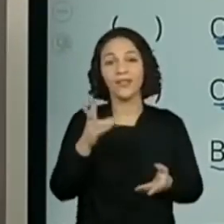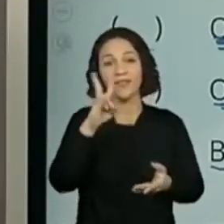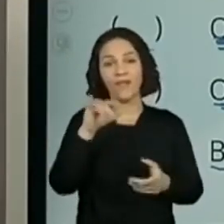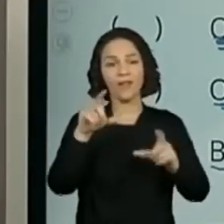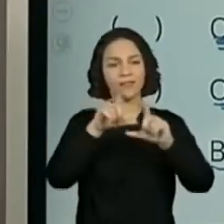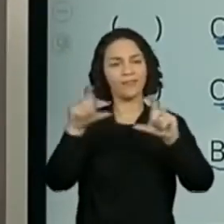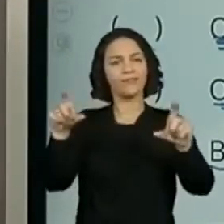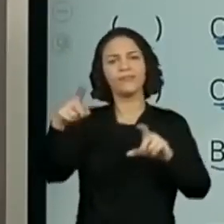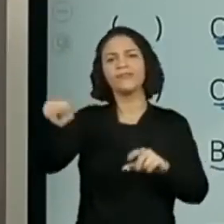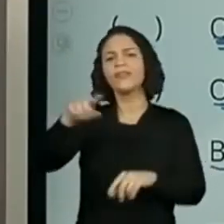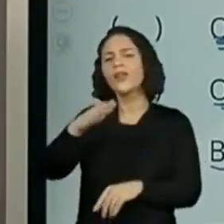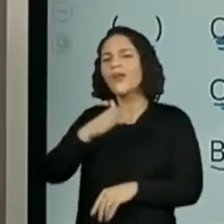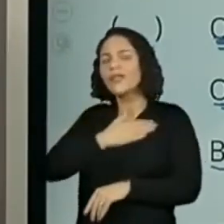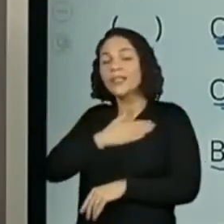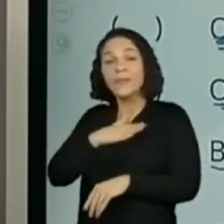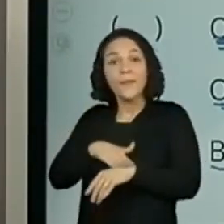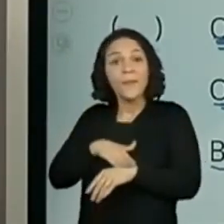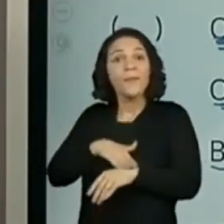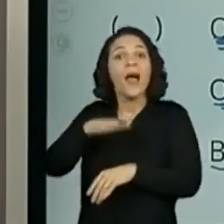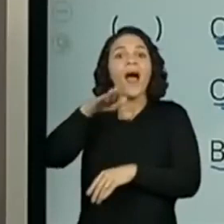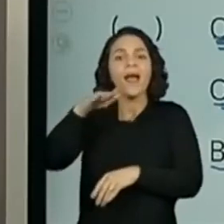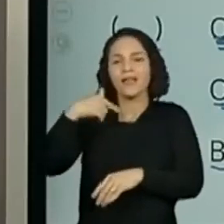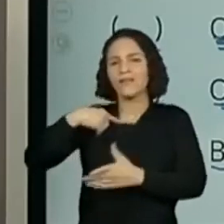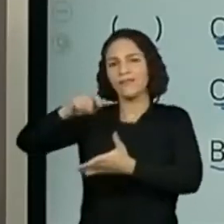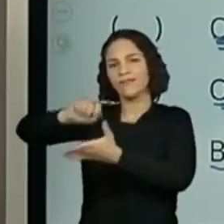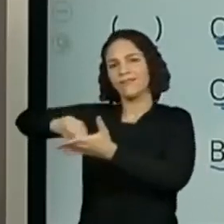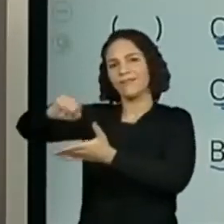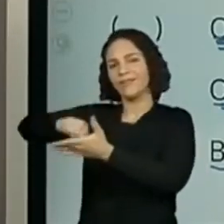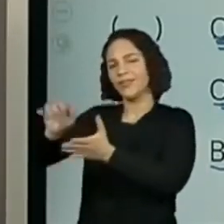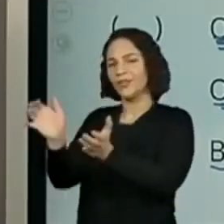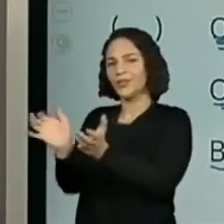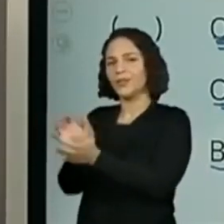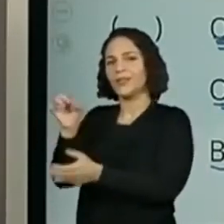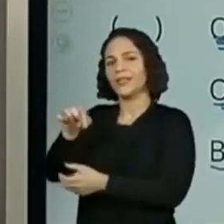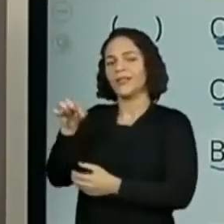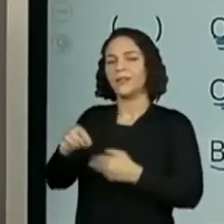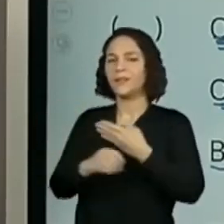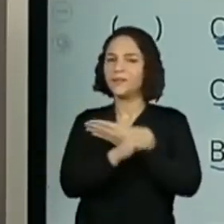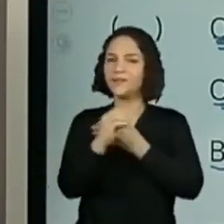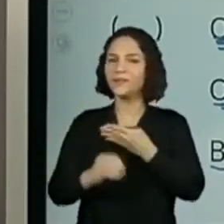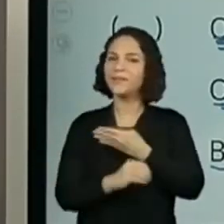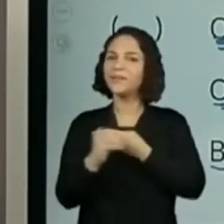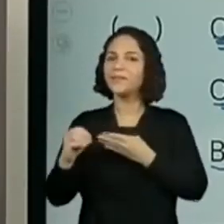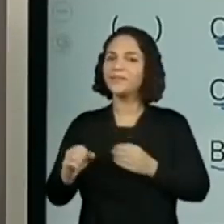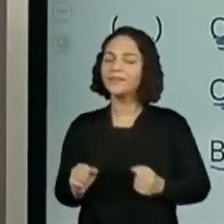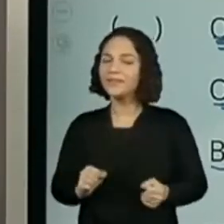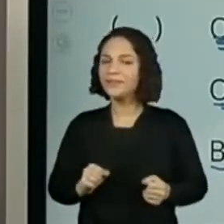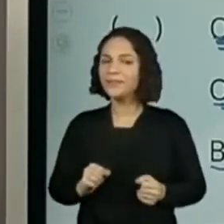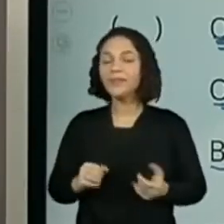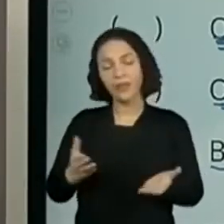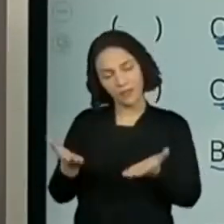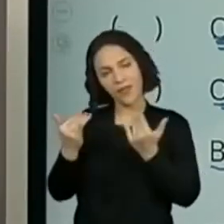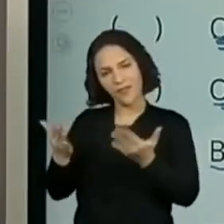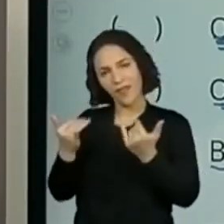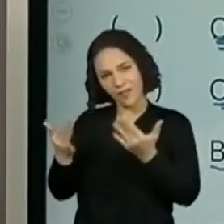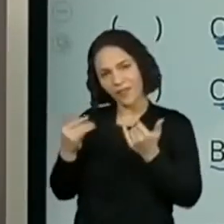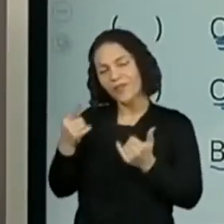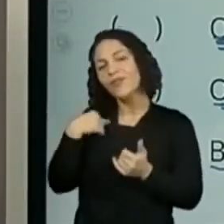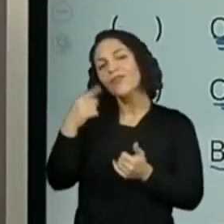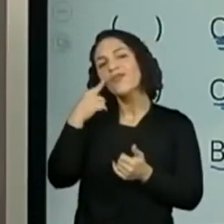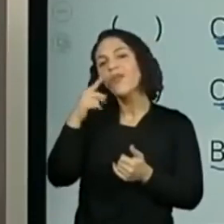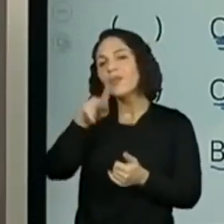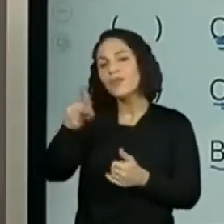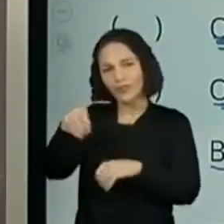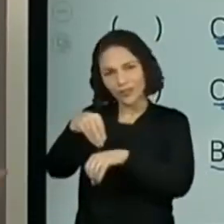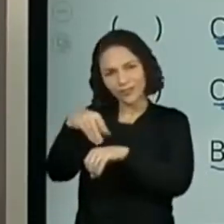mais querida, a de preferência, da turma aqui do Centro de Mídias do primeiro ano. Então, manda aí para a sua professora,